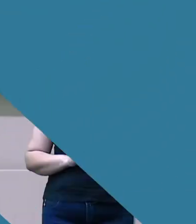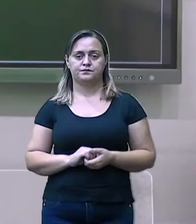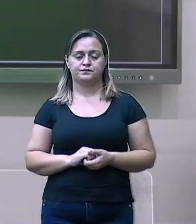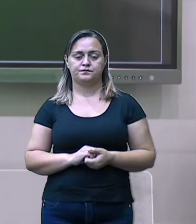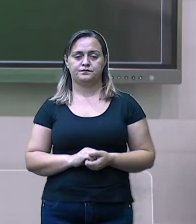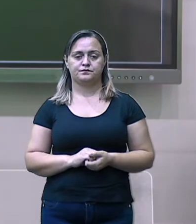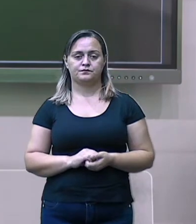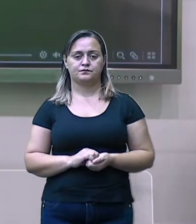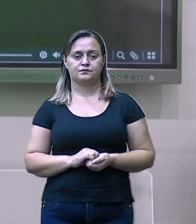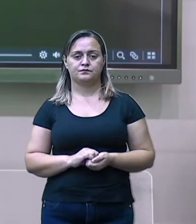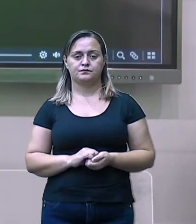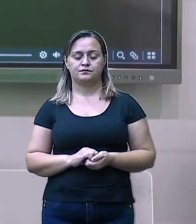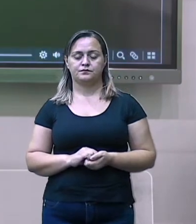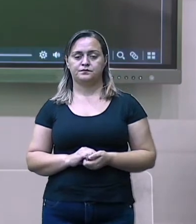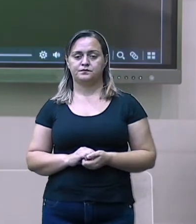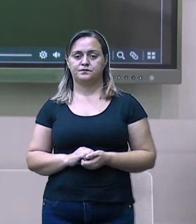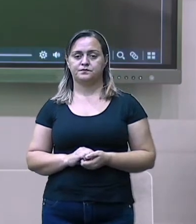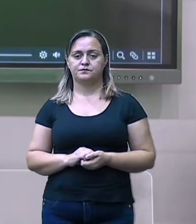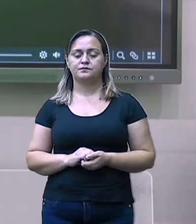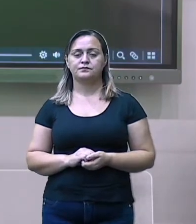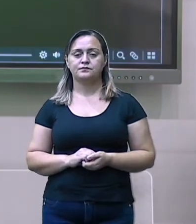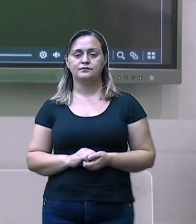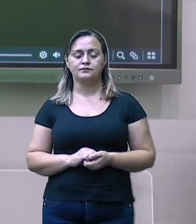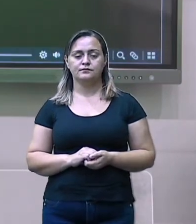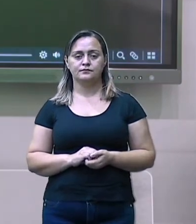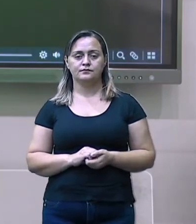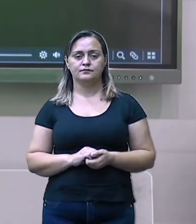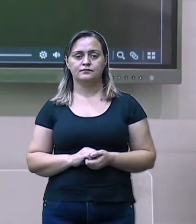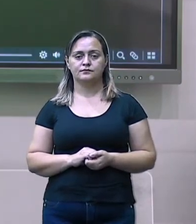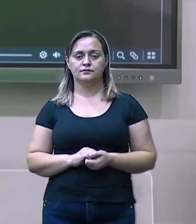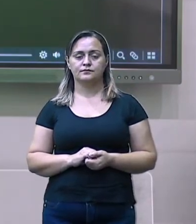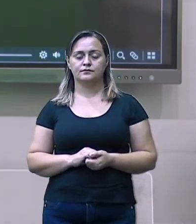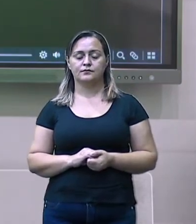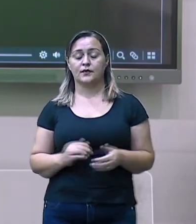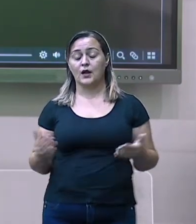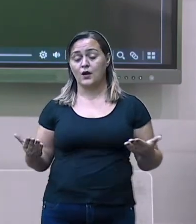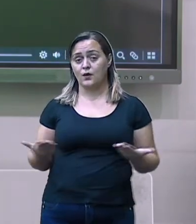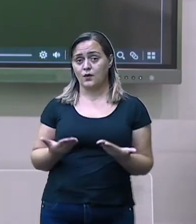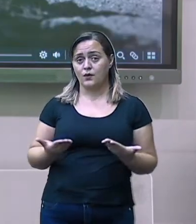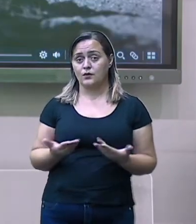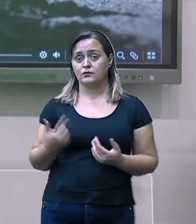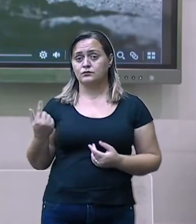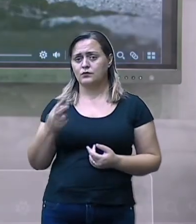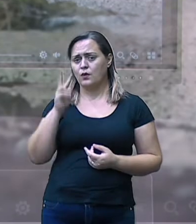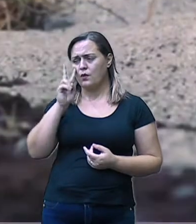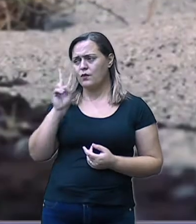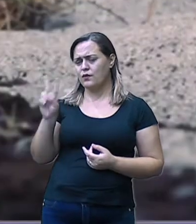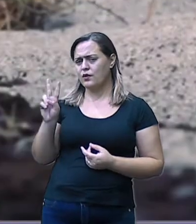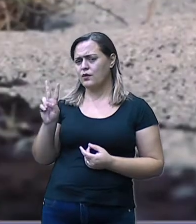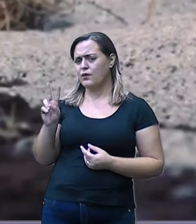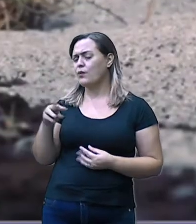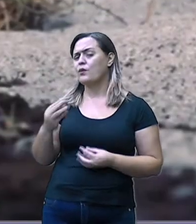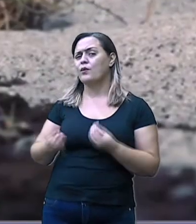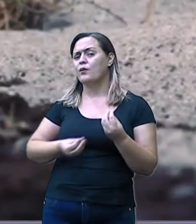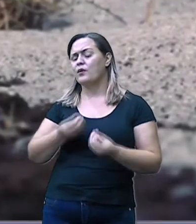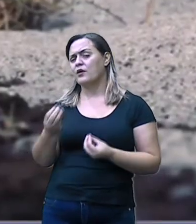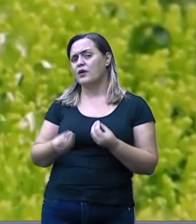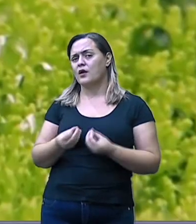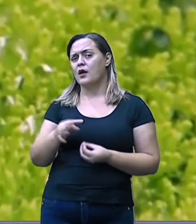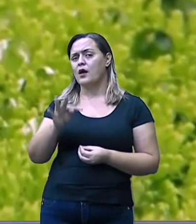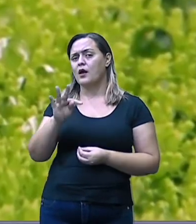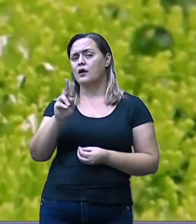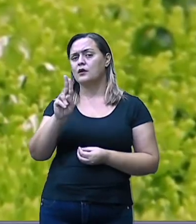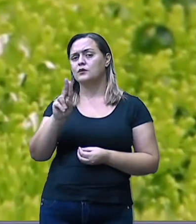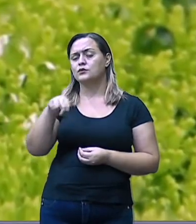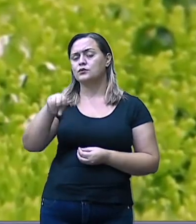Nós vamos ver agora, quando falar sobre a tundra, é importante, porque,